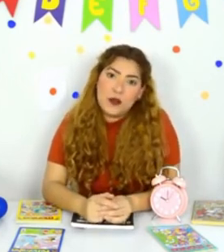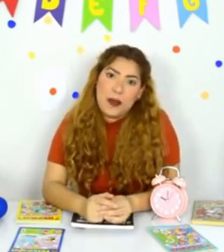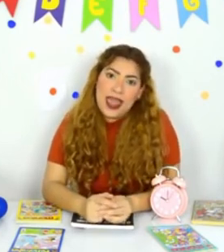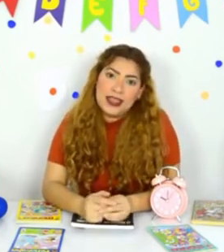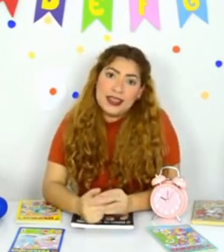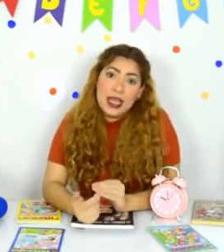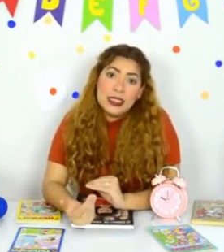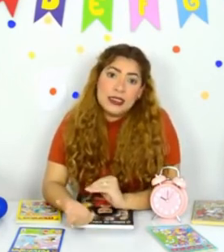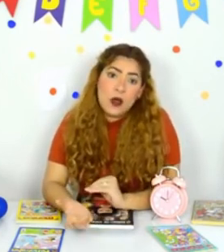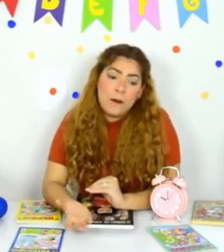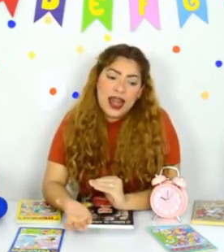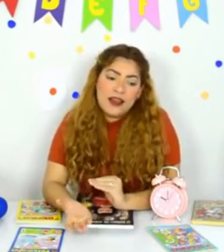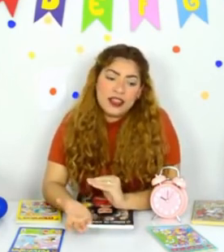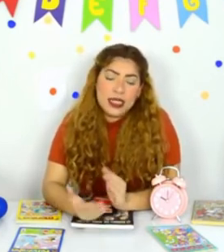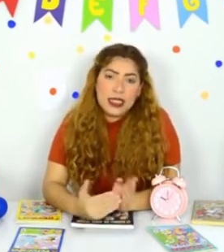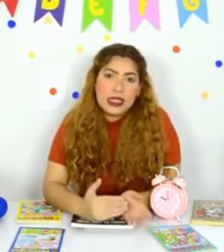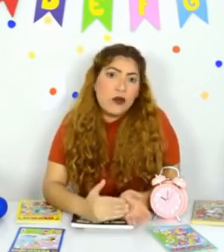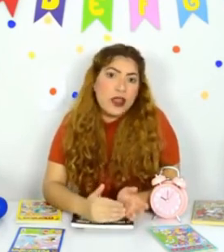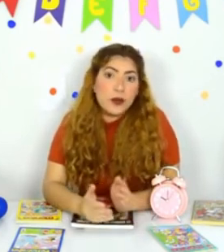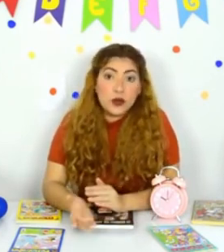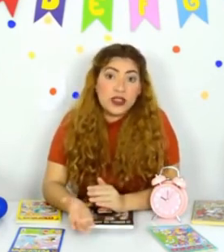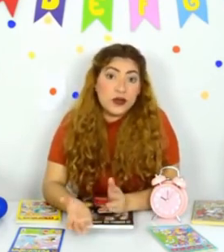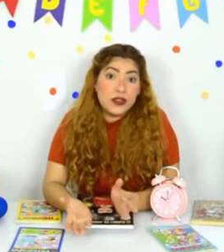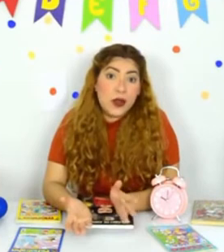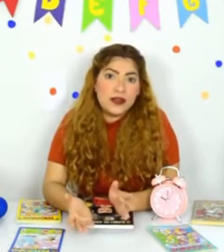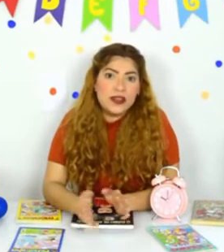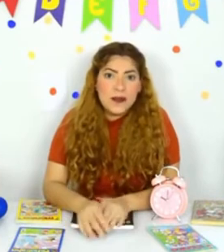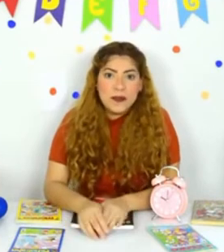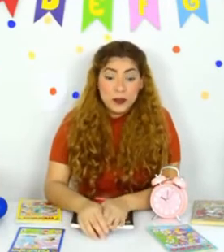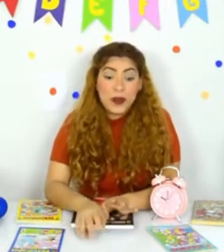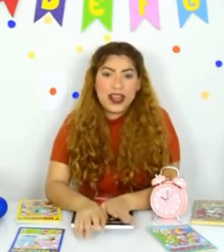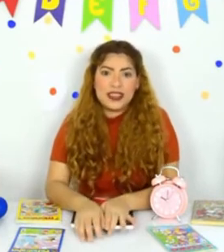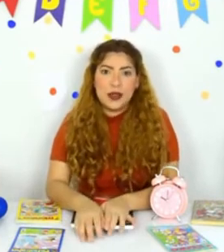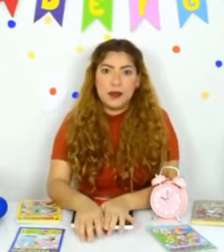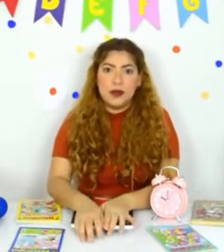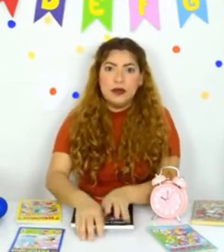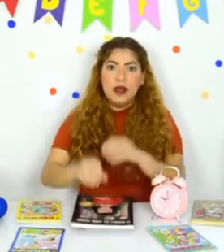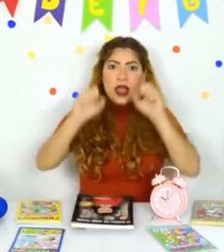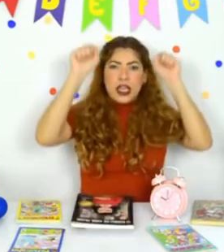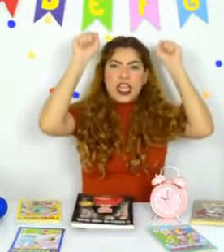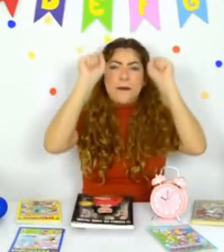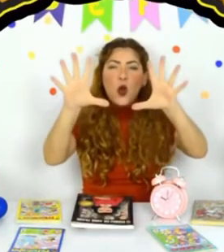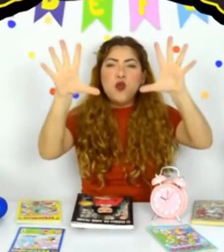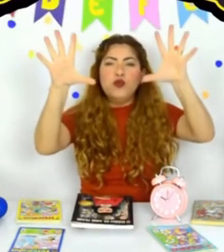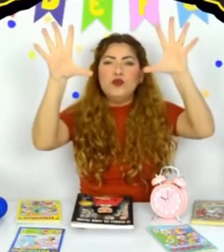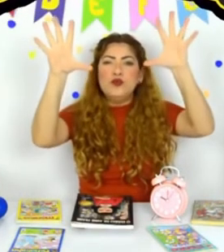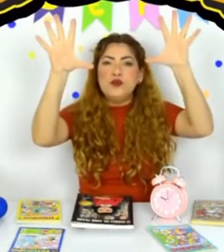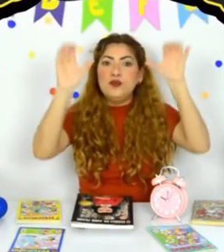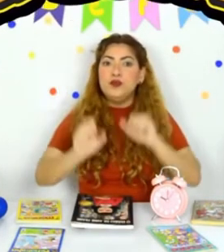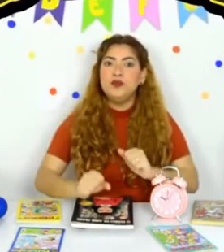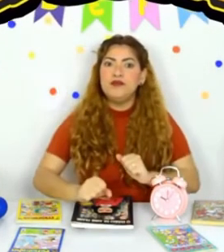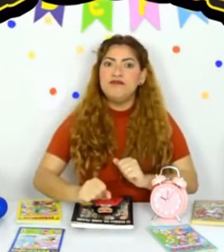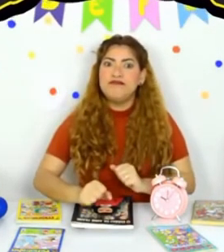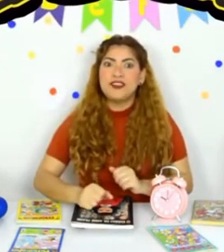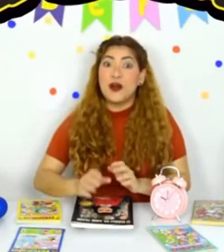as onomatopeias são palavras que tentam reproduzir os sons. Por exemplo, cabrum,